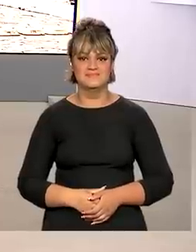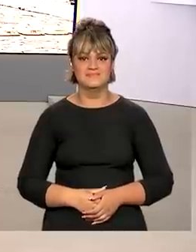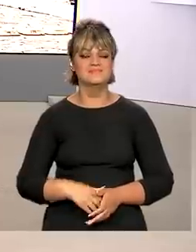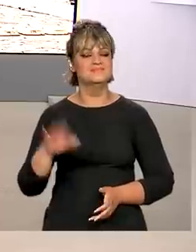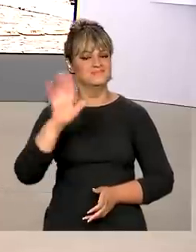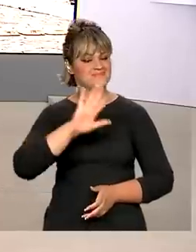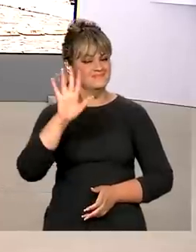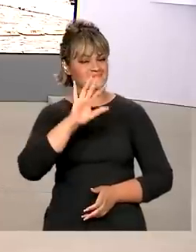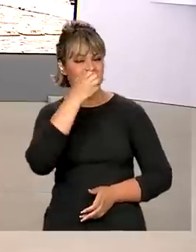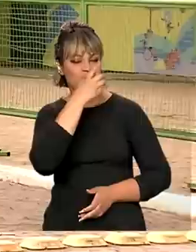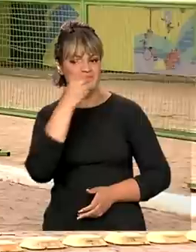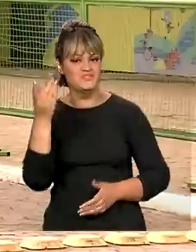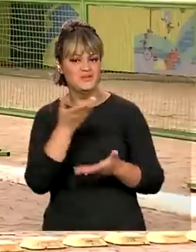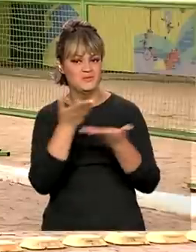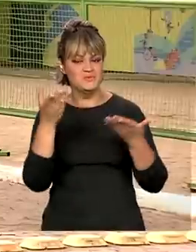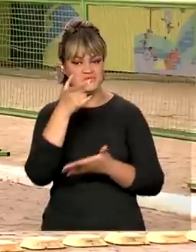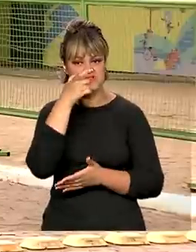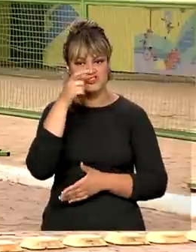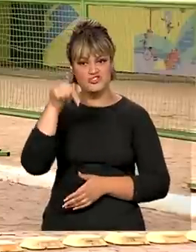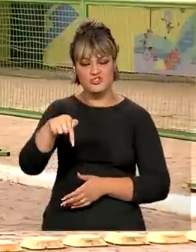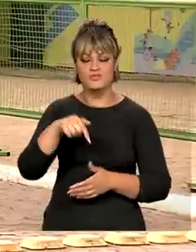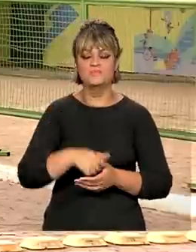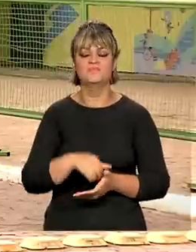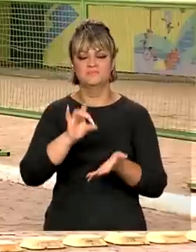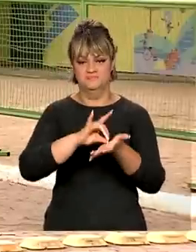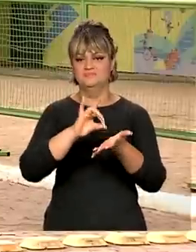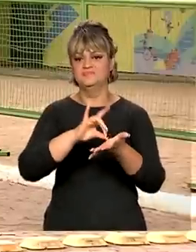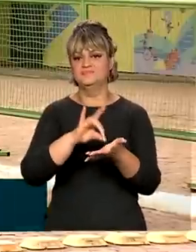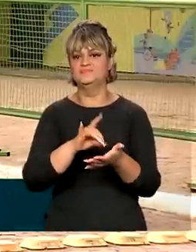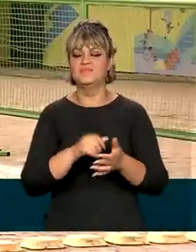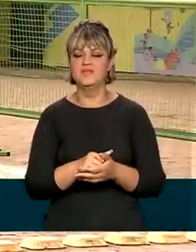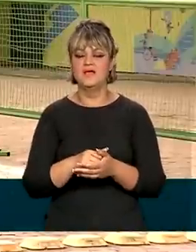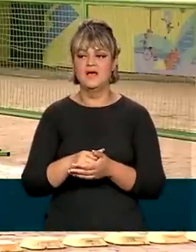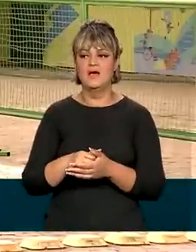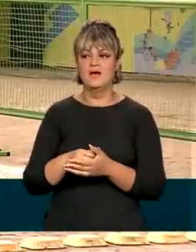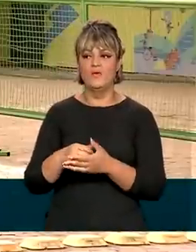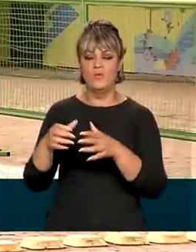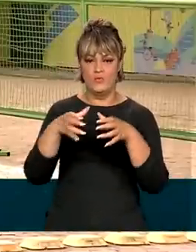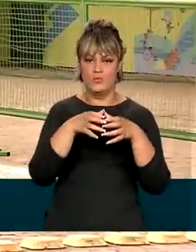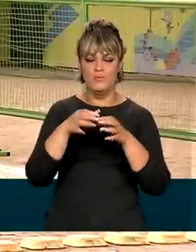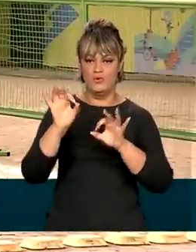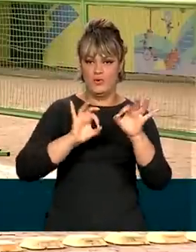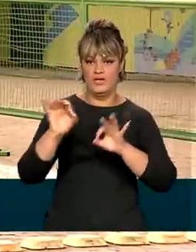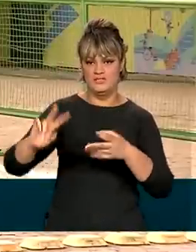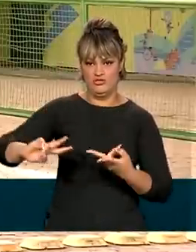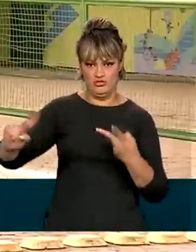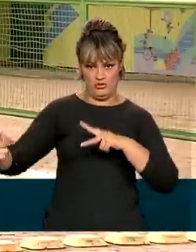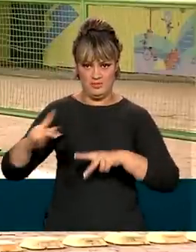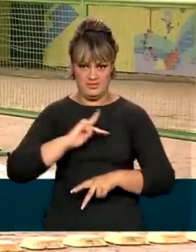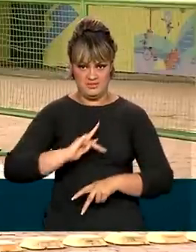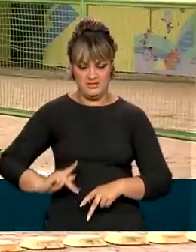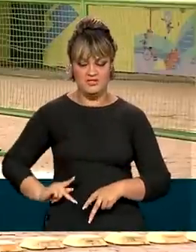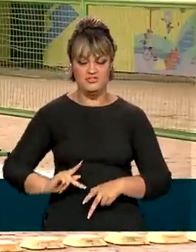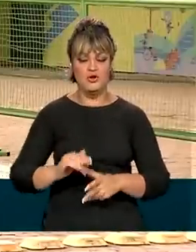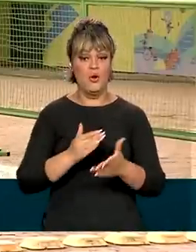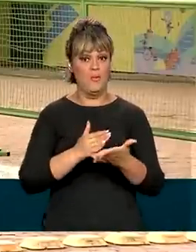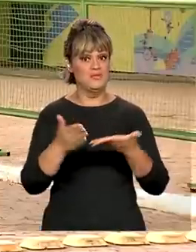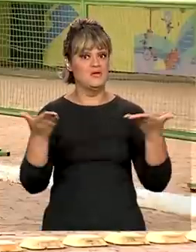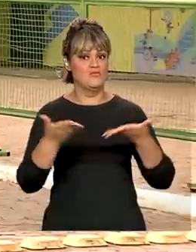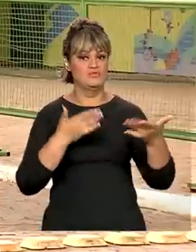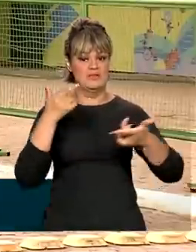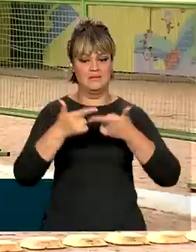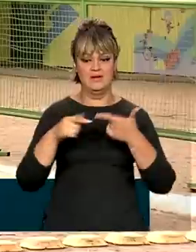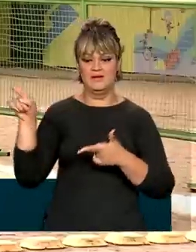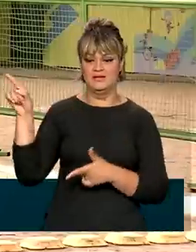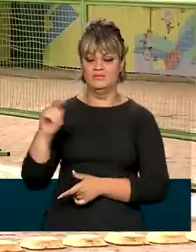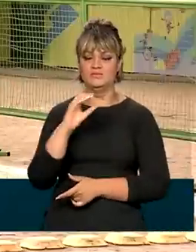Olá Renata, bom dia para você e bom dia a todos. É isso mesmo, a equipe de transição do novo governo começa a trabalhar hoje aqui